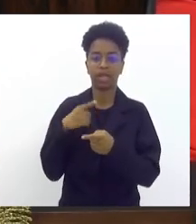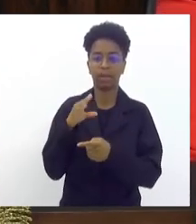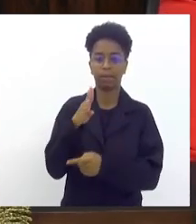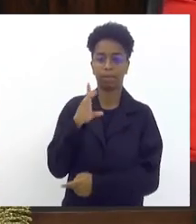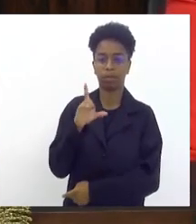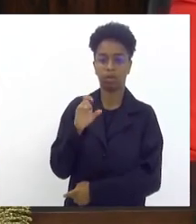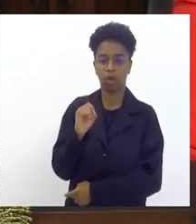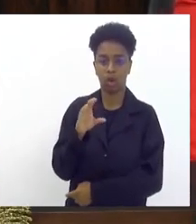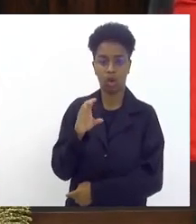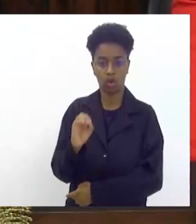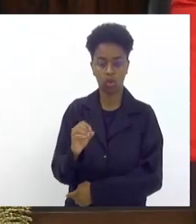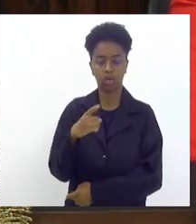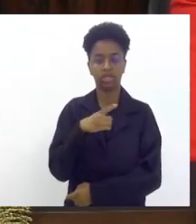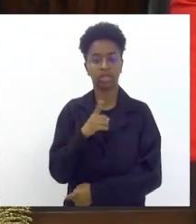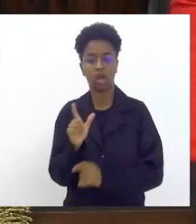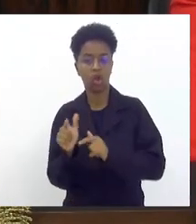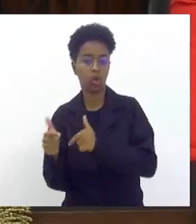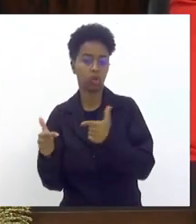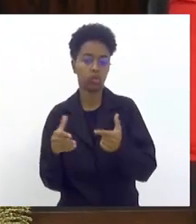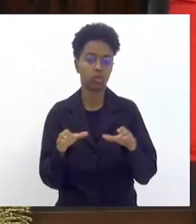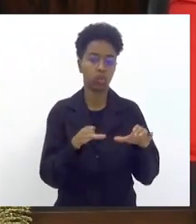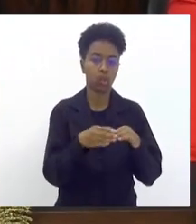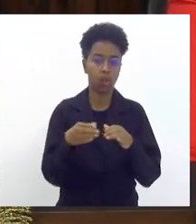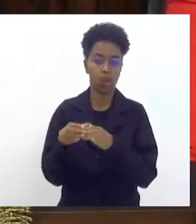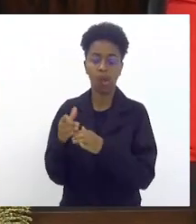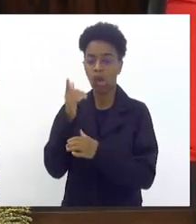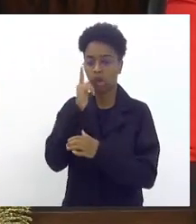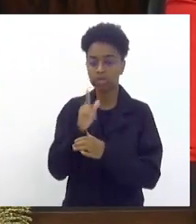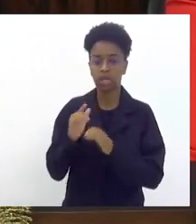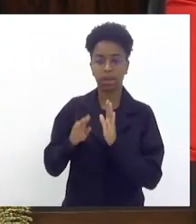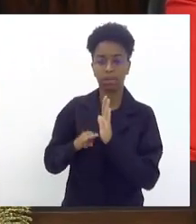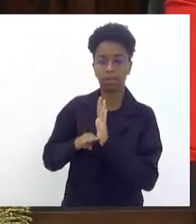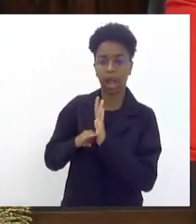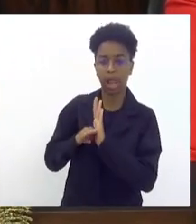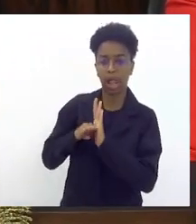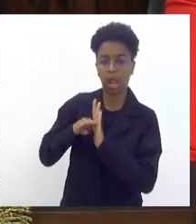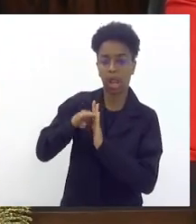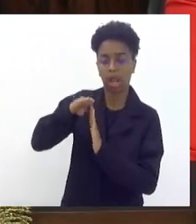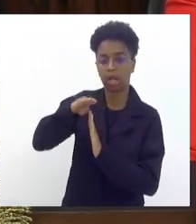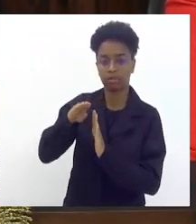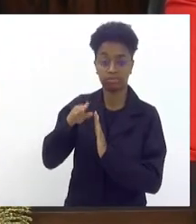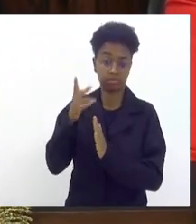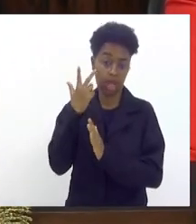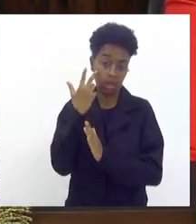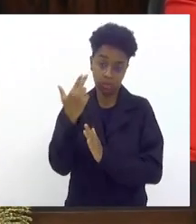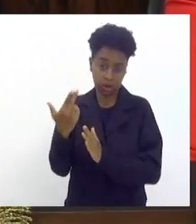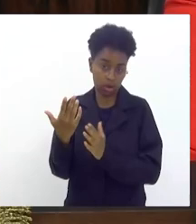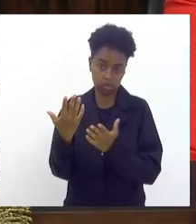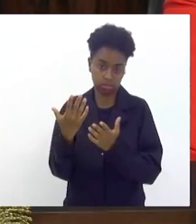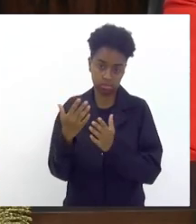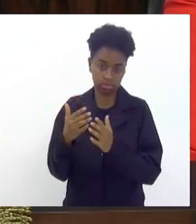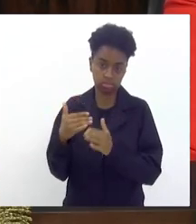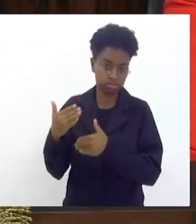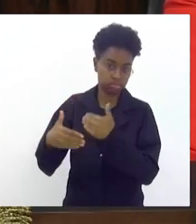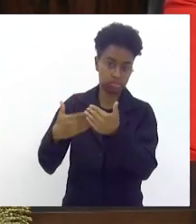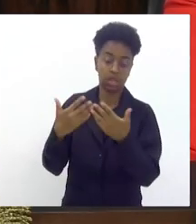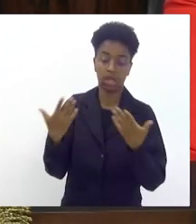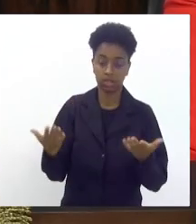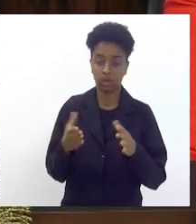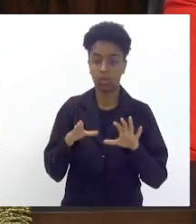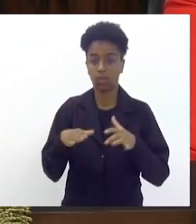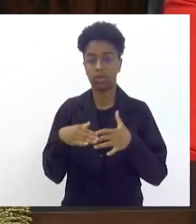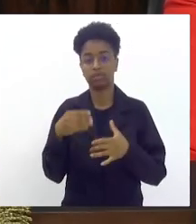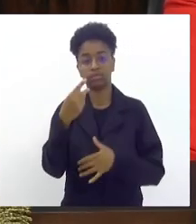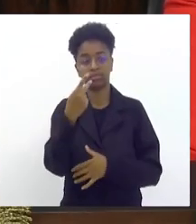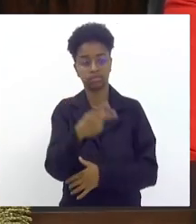agremiações que chegam muitas delas a série bronze e prata e aí crescendo naturalmente então esse coletivo na Câmara